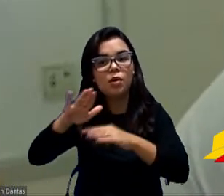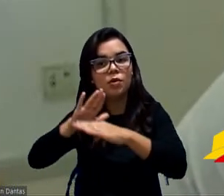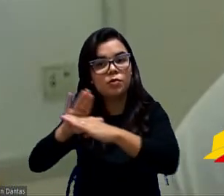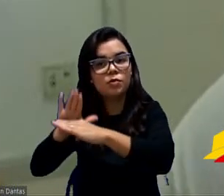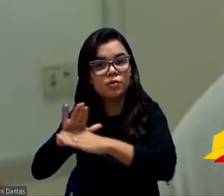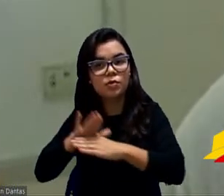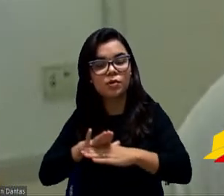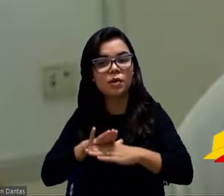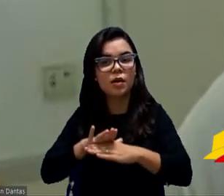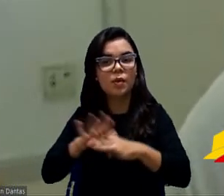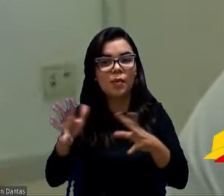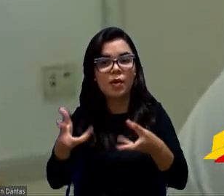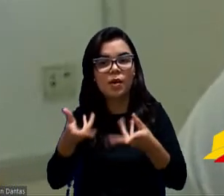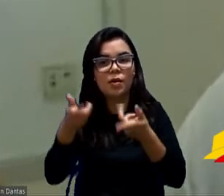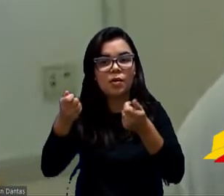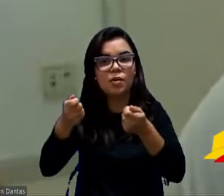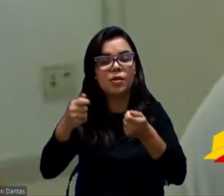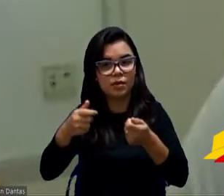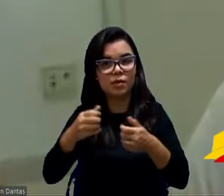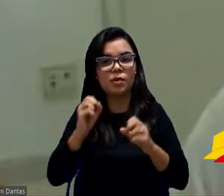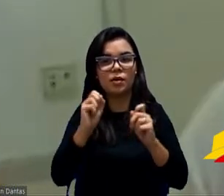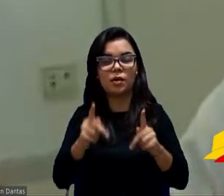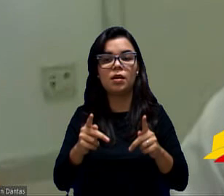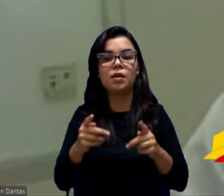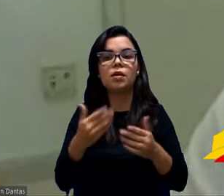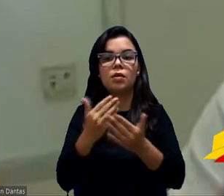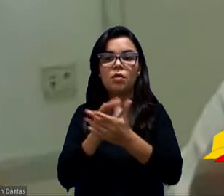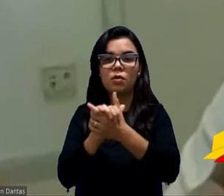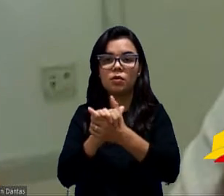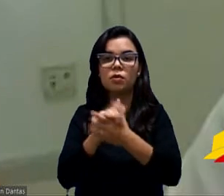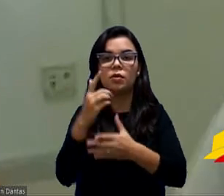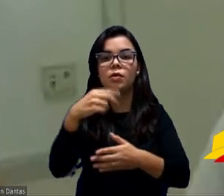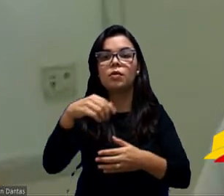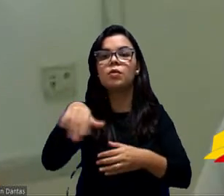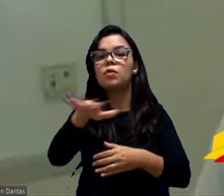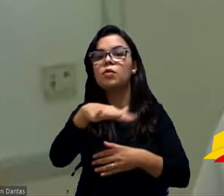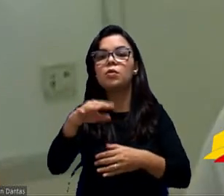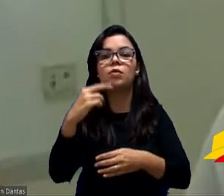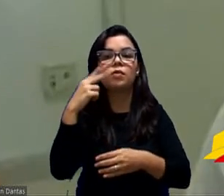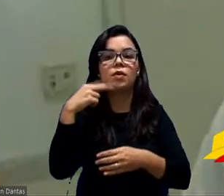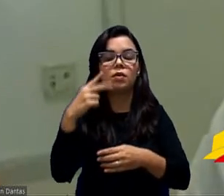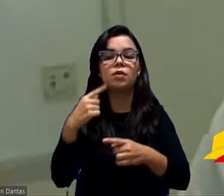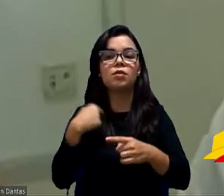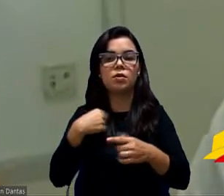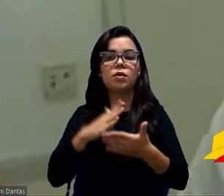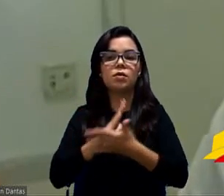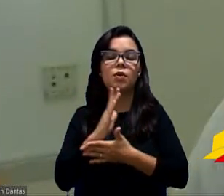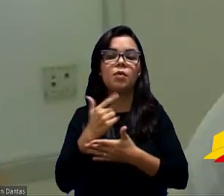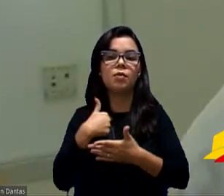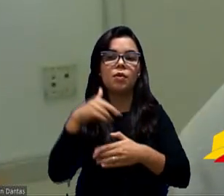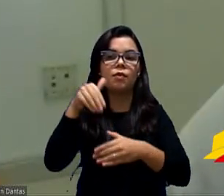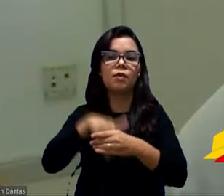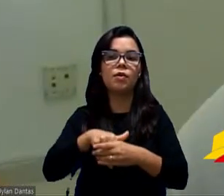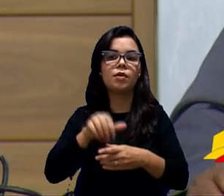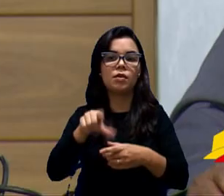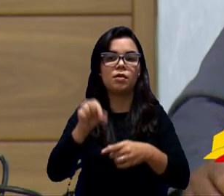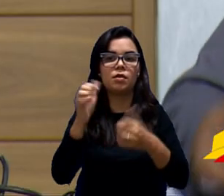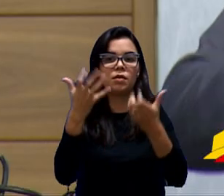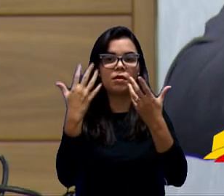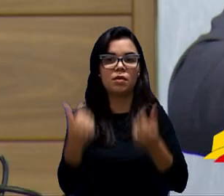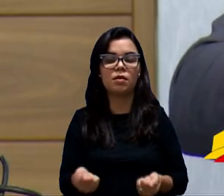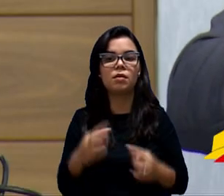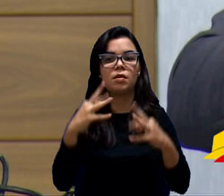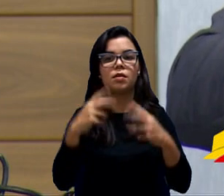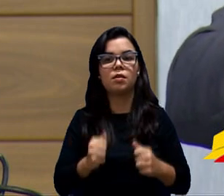essa que eu também sugeri. Conto com os demais vereadores, tá bom? Sobre o projeto, já tenho o apoio e o meu voto. Eu agradeço a todos. Obrigado.